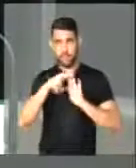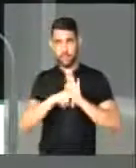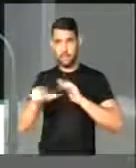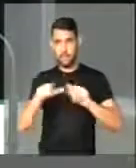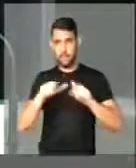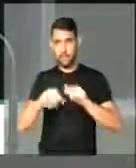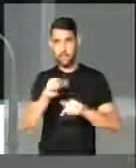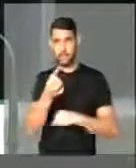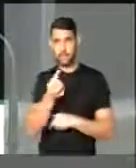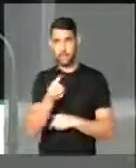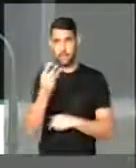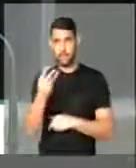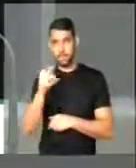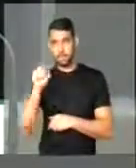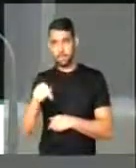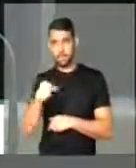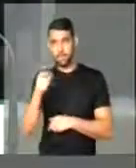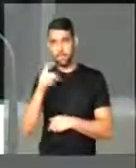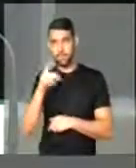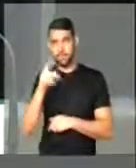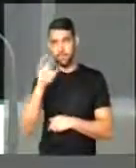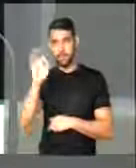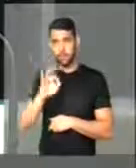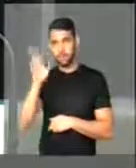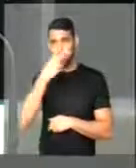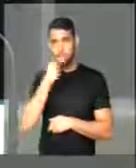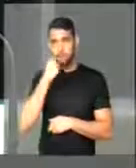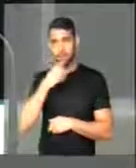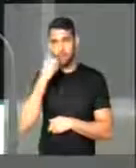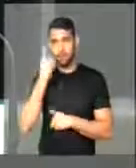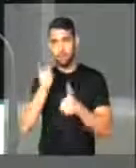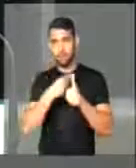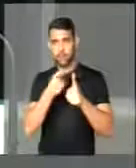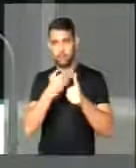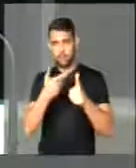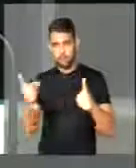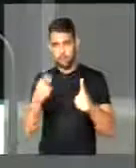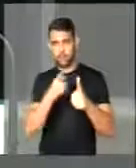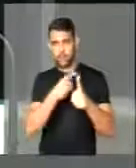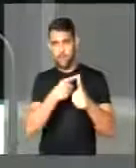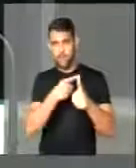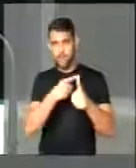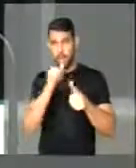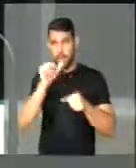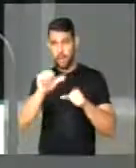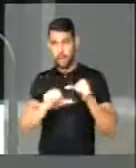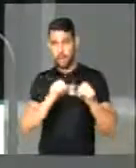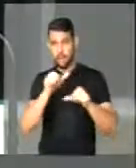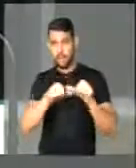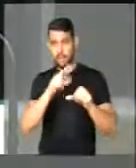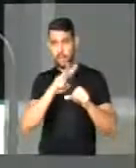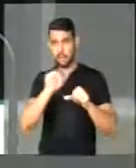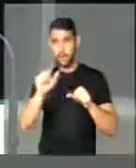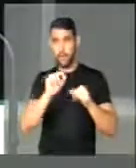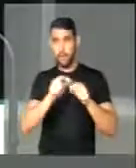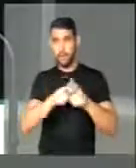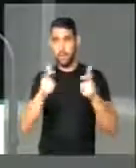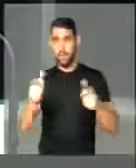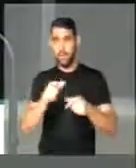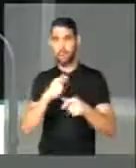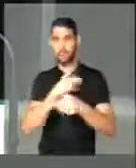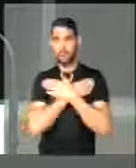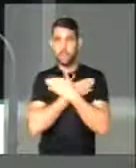assenta em três pontos, Sr. Presidente, Srs. e Srs. Deputados. O primeiro ponto é de que a reforma vencerá o desemprego,